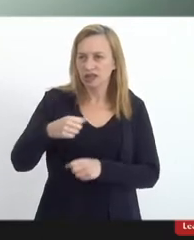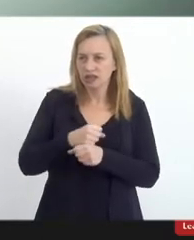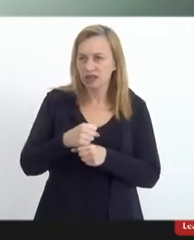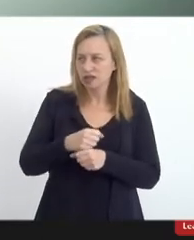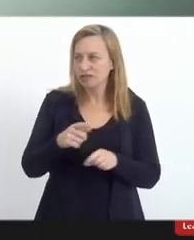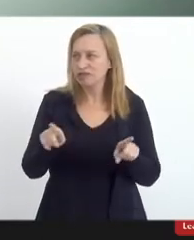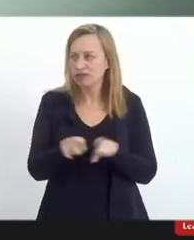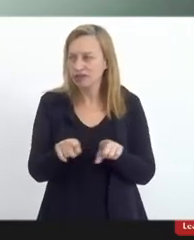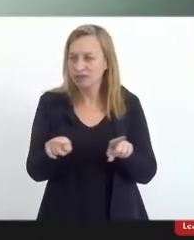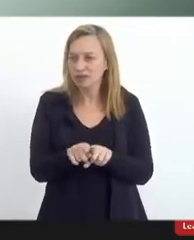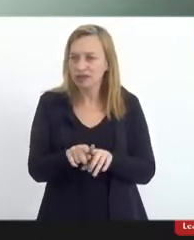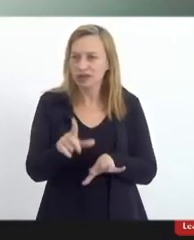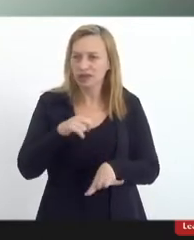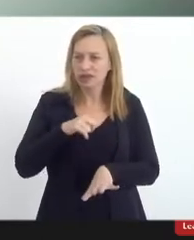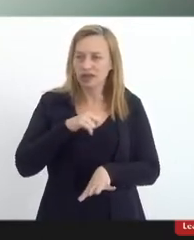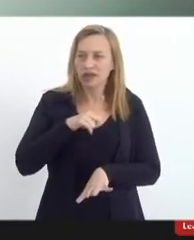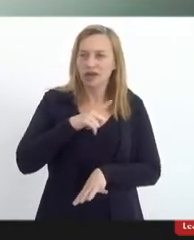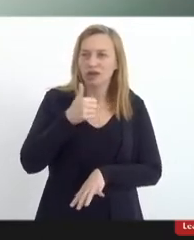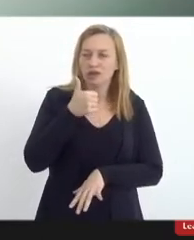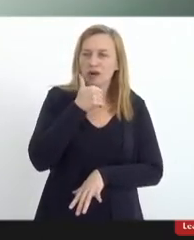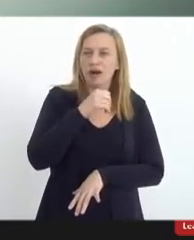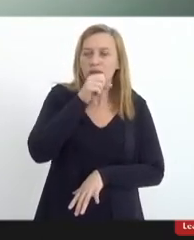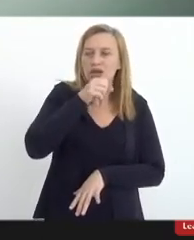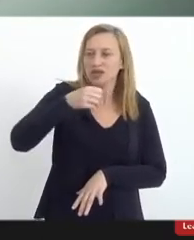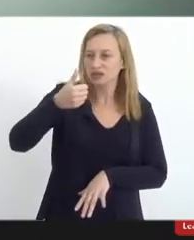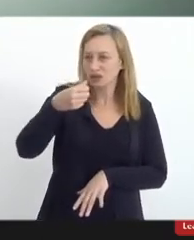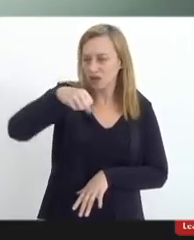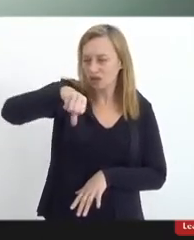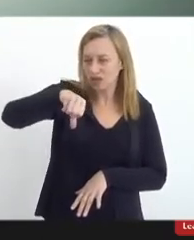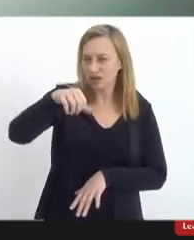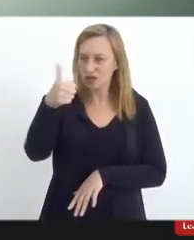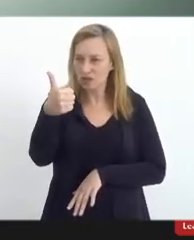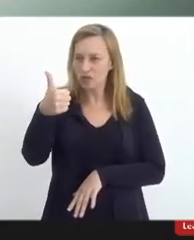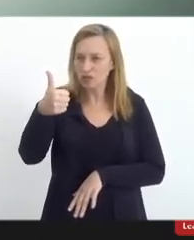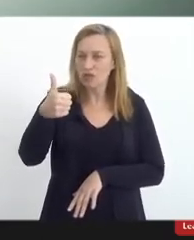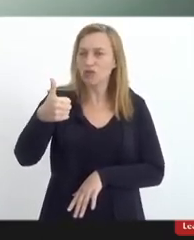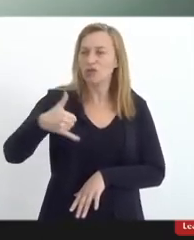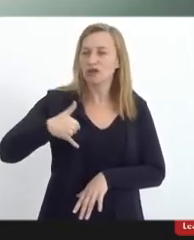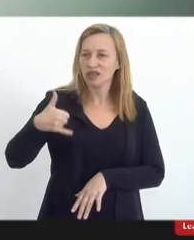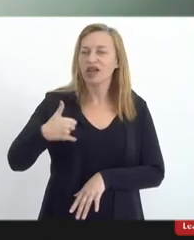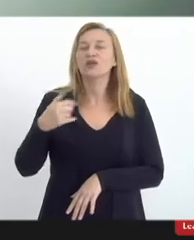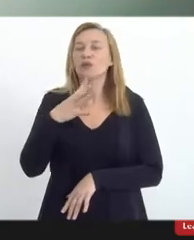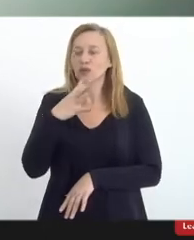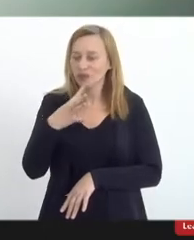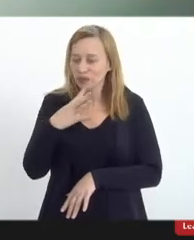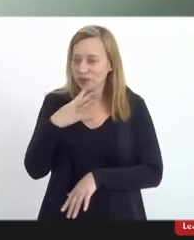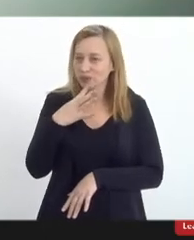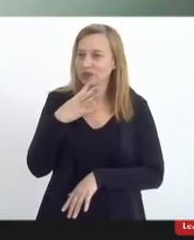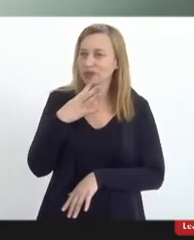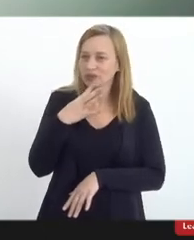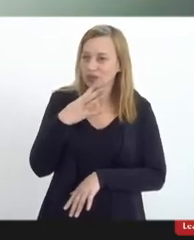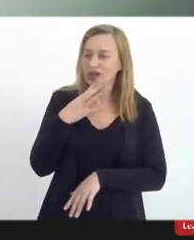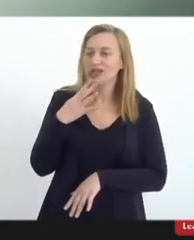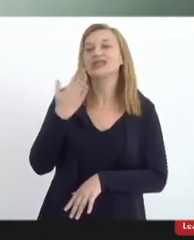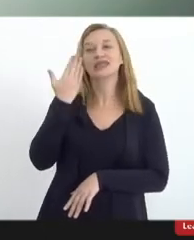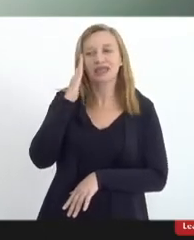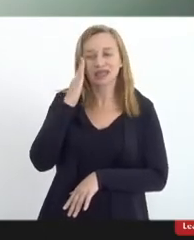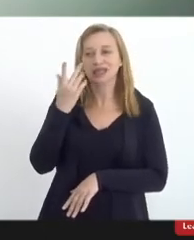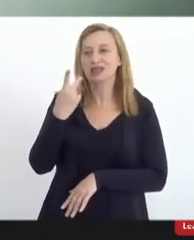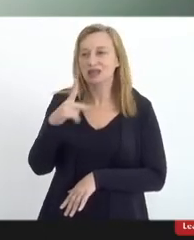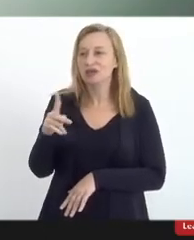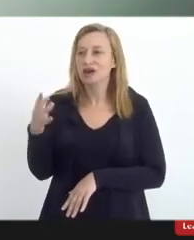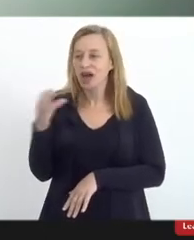mais do que ninguém que tem uma mãe de 91, consigo entender a urgência e a pertinência do pedido. Então,